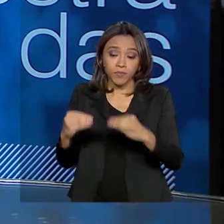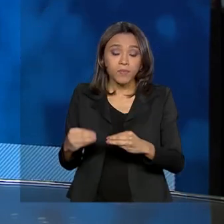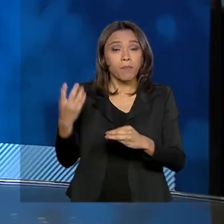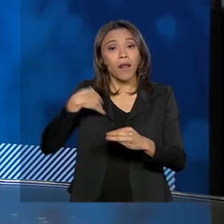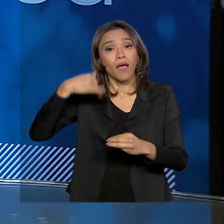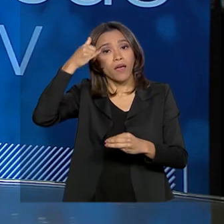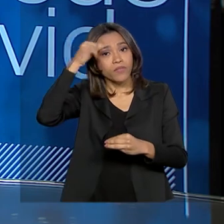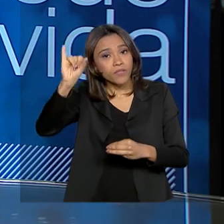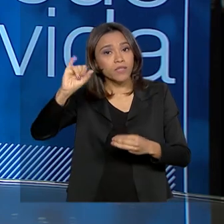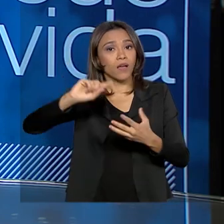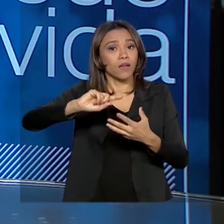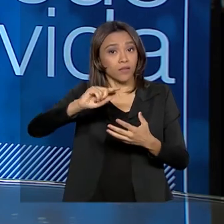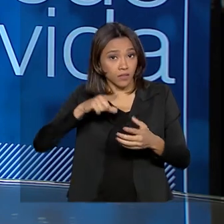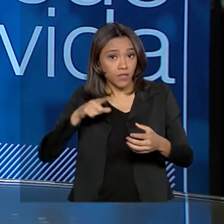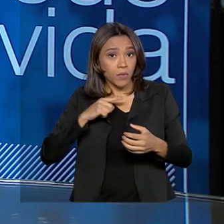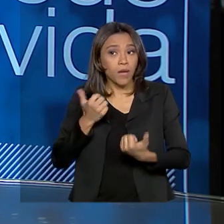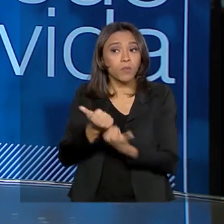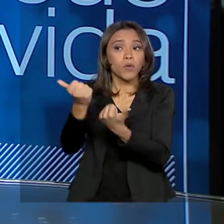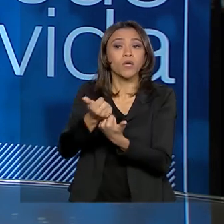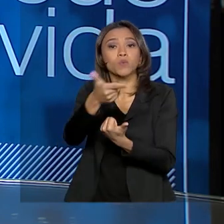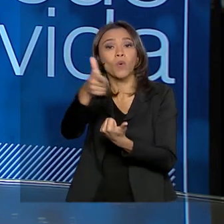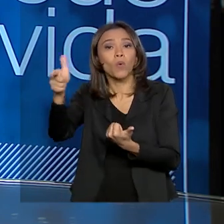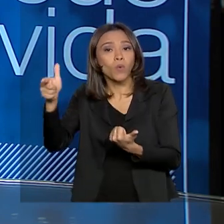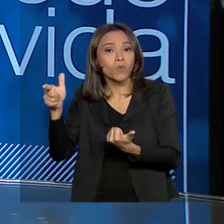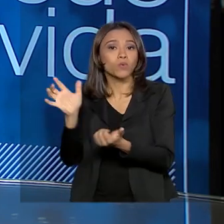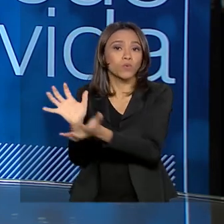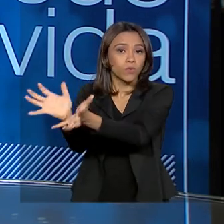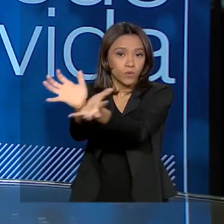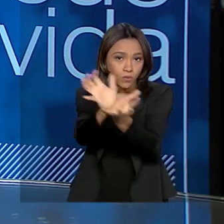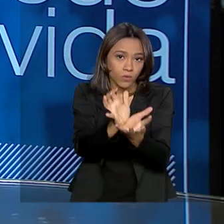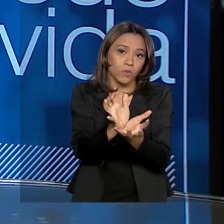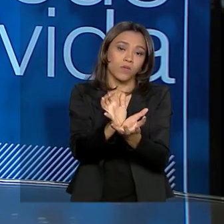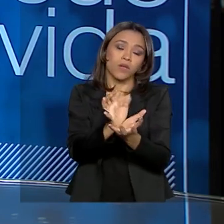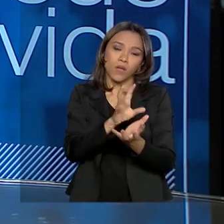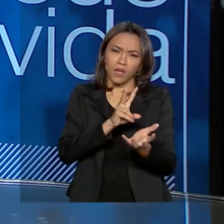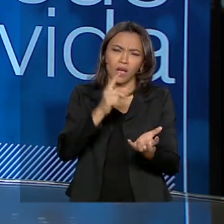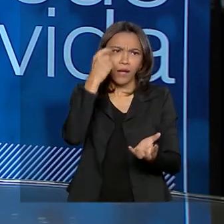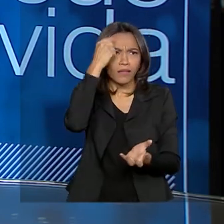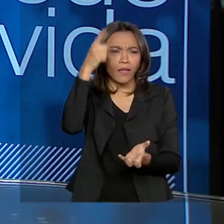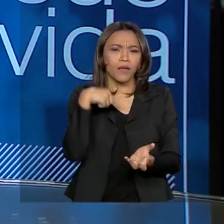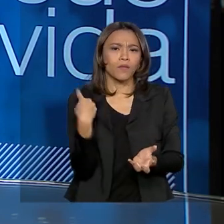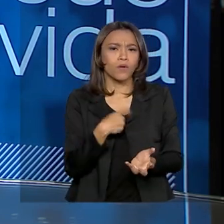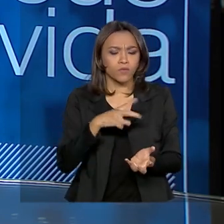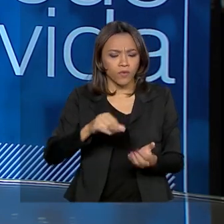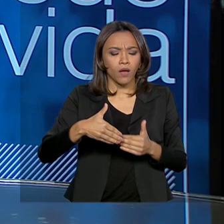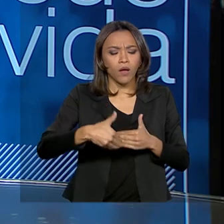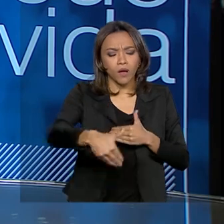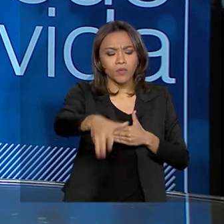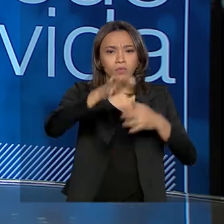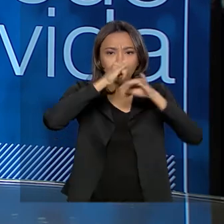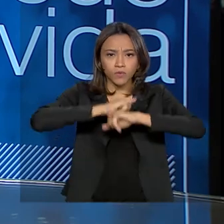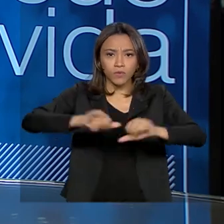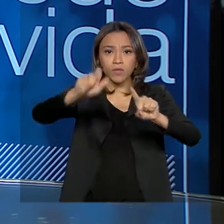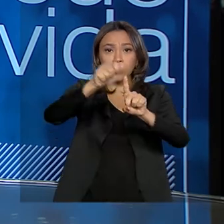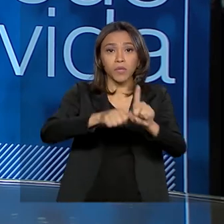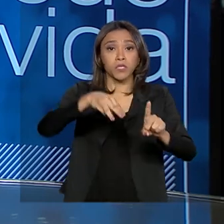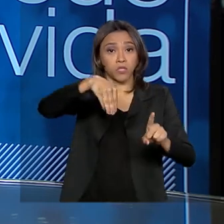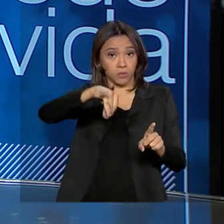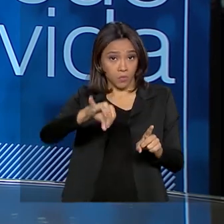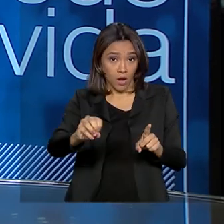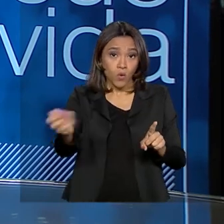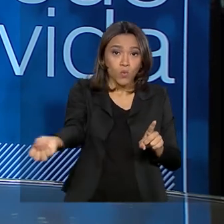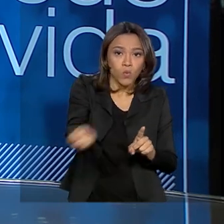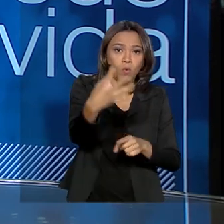e dos demais órgãos, né? E a ideia nossa, nós vamos lançar, divulgar agora em maio, um novo